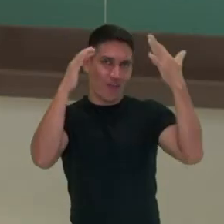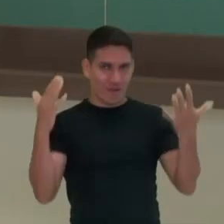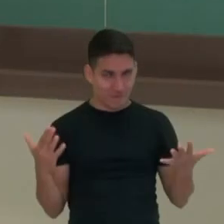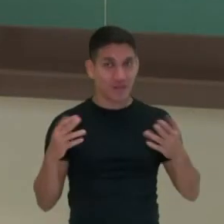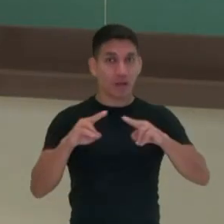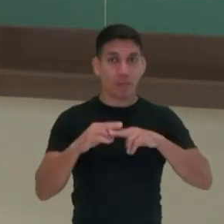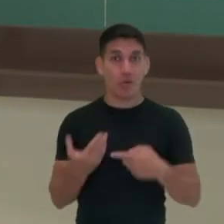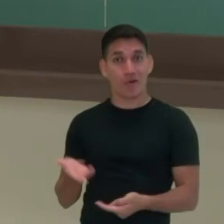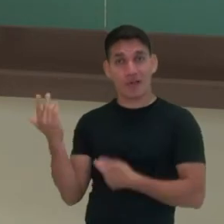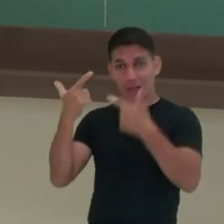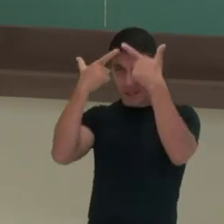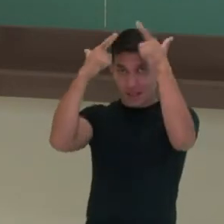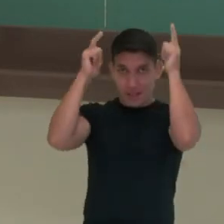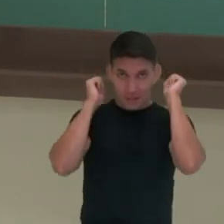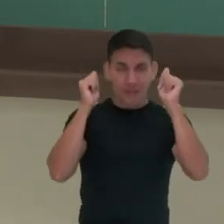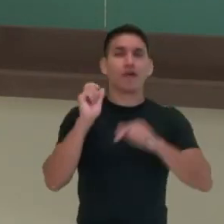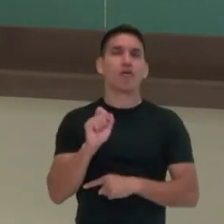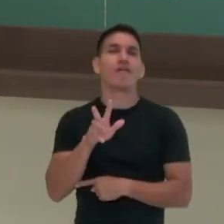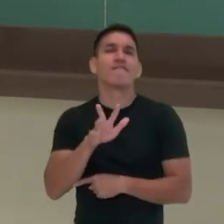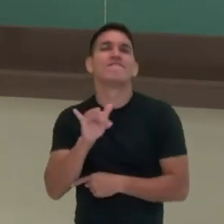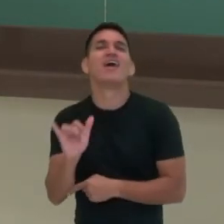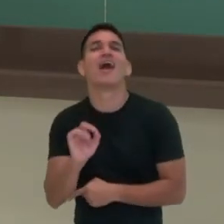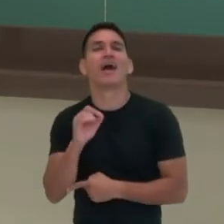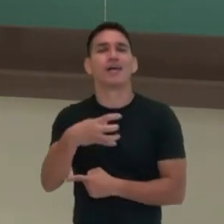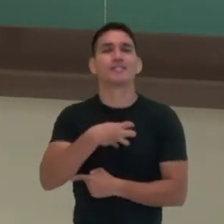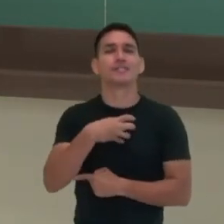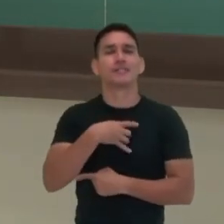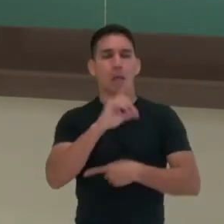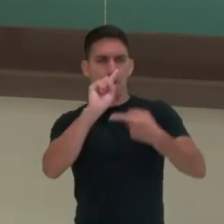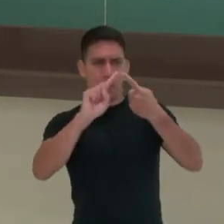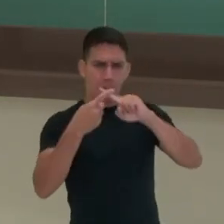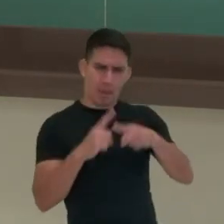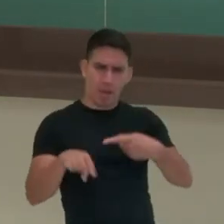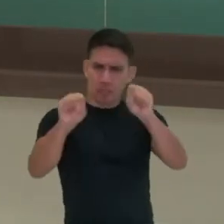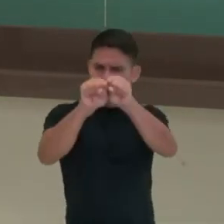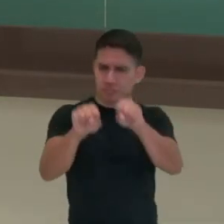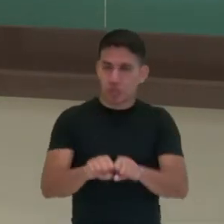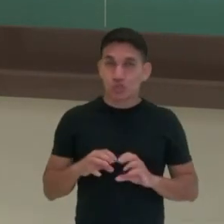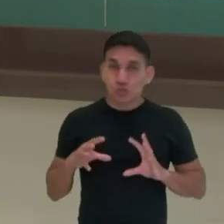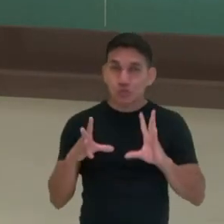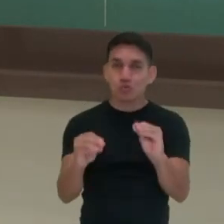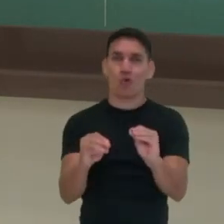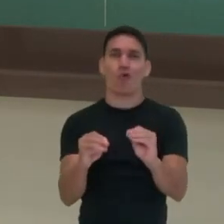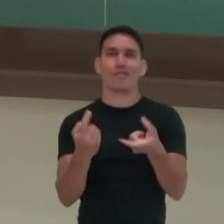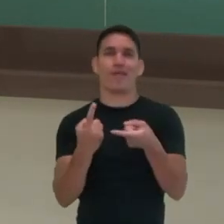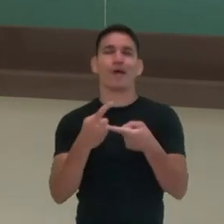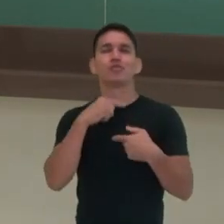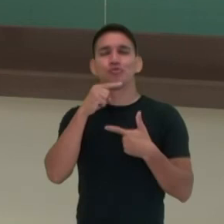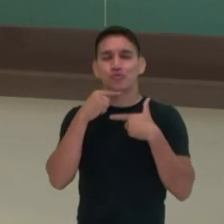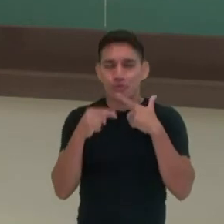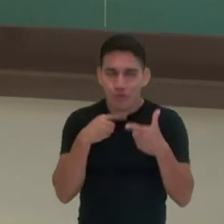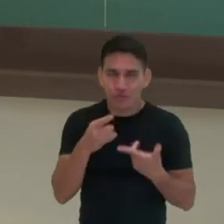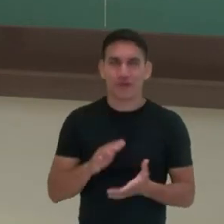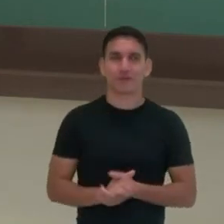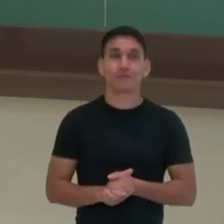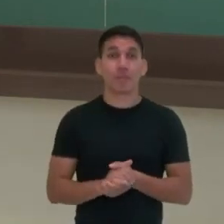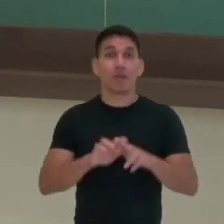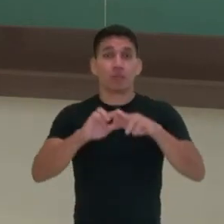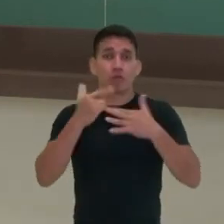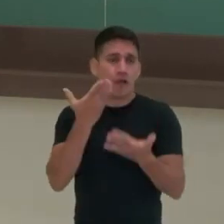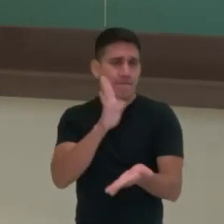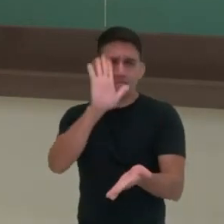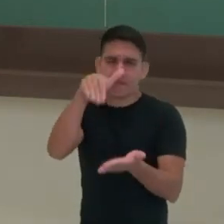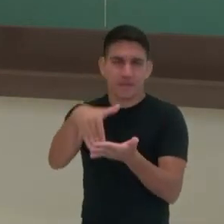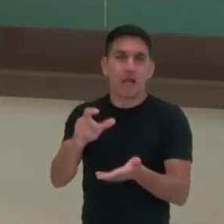E o Balgarten vai sistematizar todas essas questões. Para finalizar, o belo em